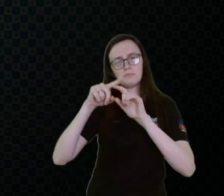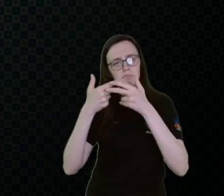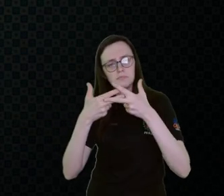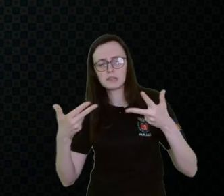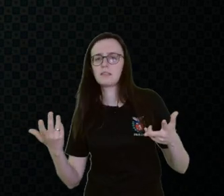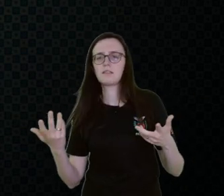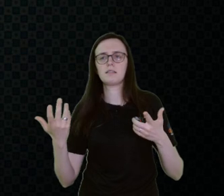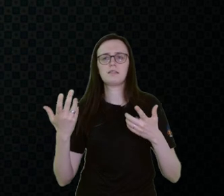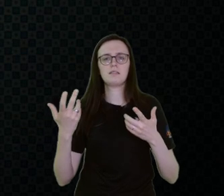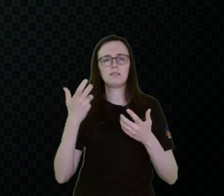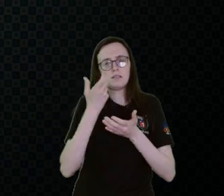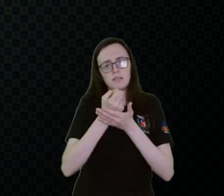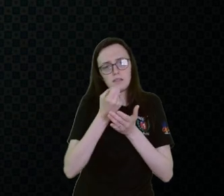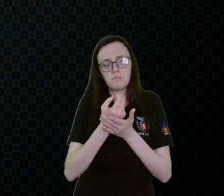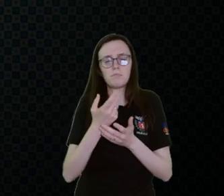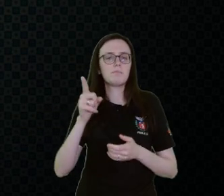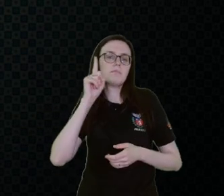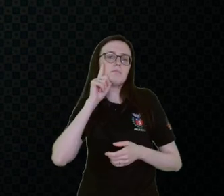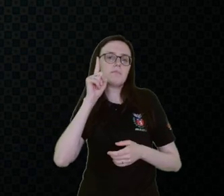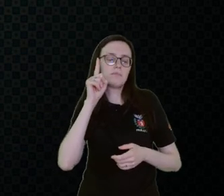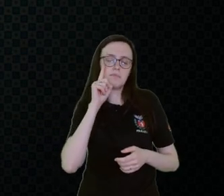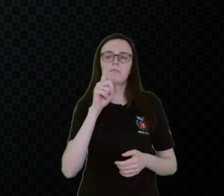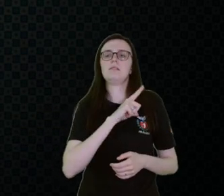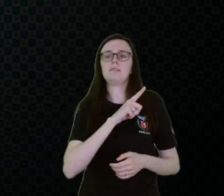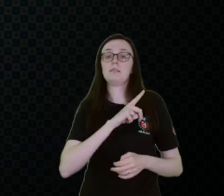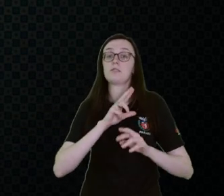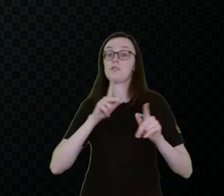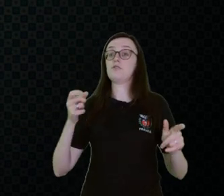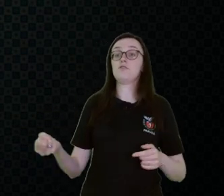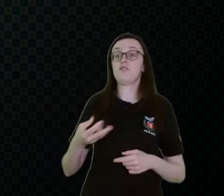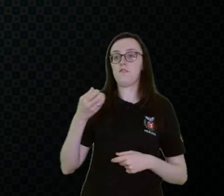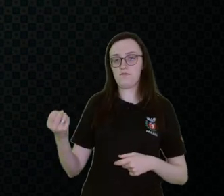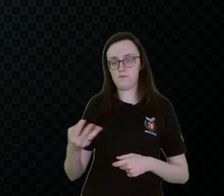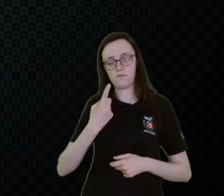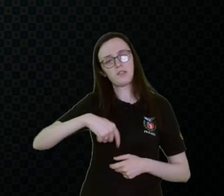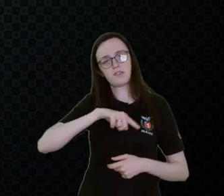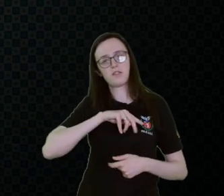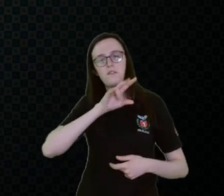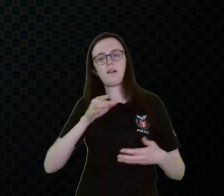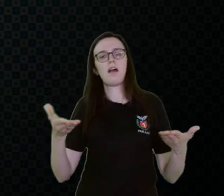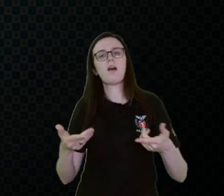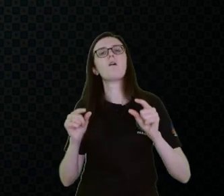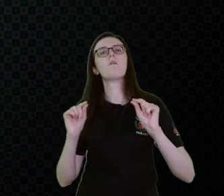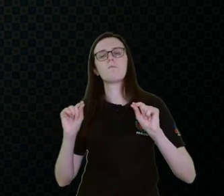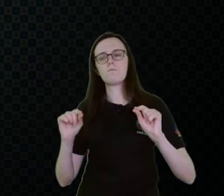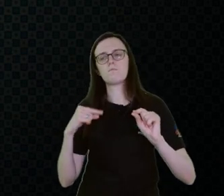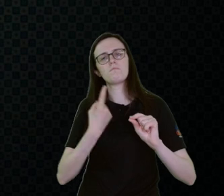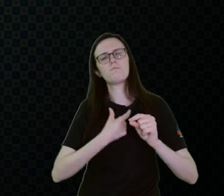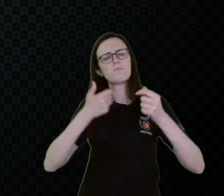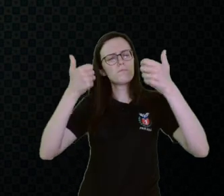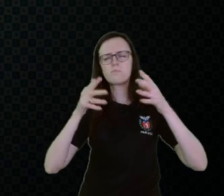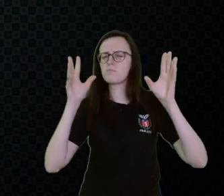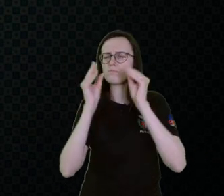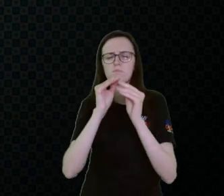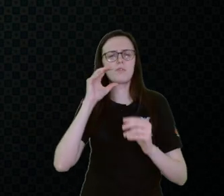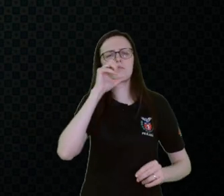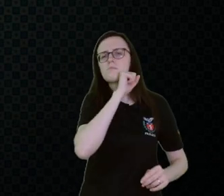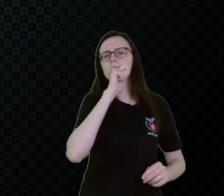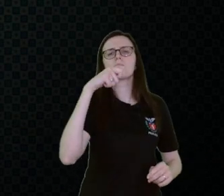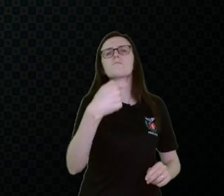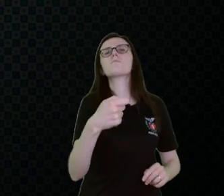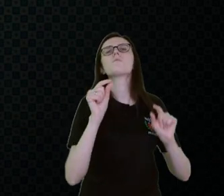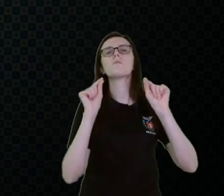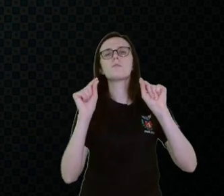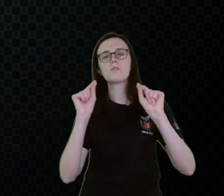aplicativos, cada dia tem uma questão nova. Então, aqui a gente vai hoje falar rapidamente sobre